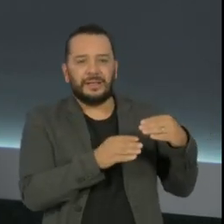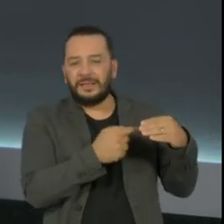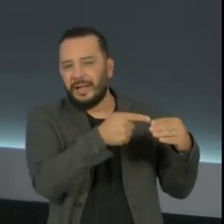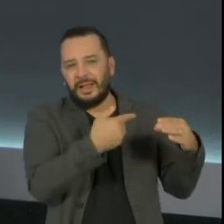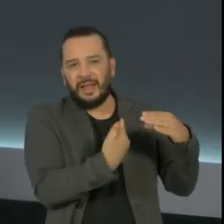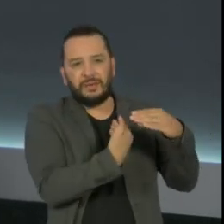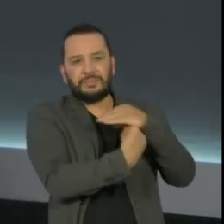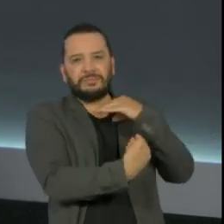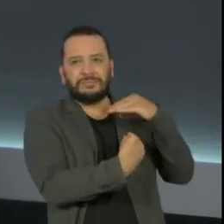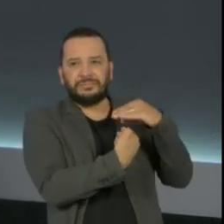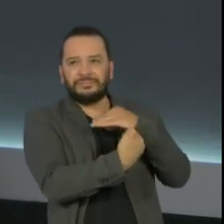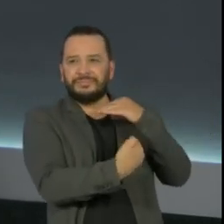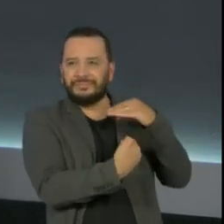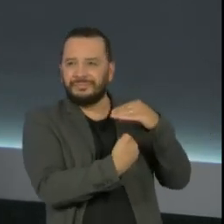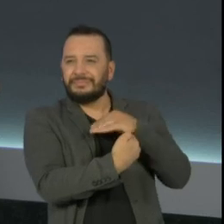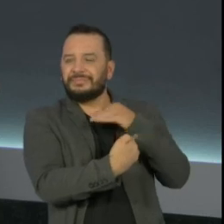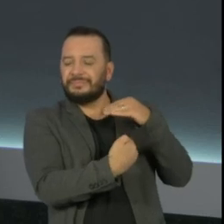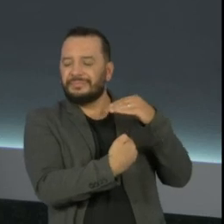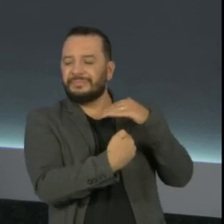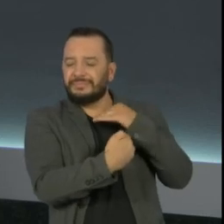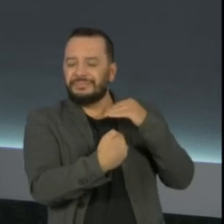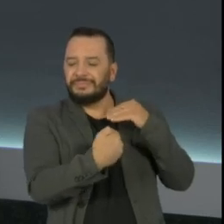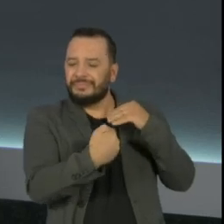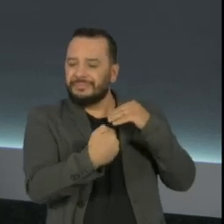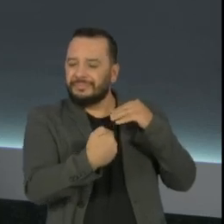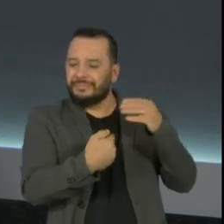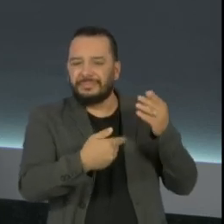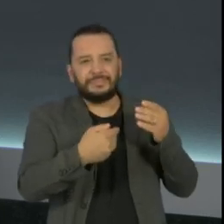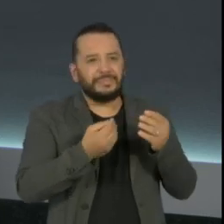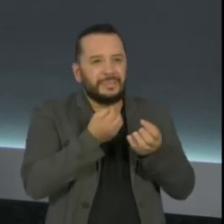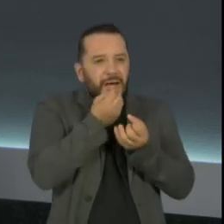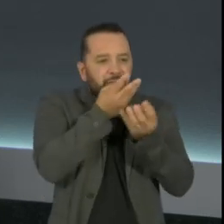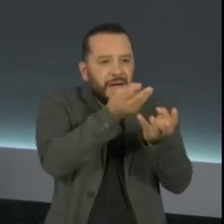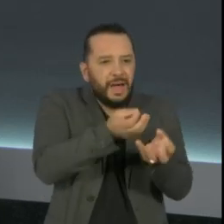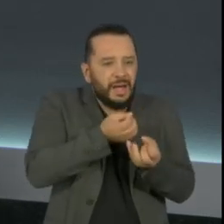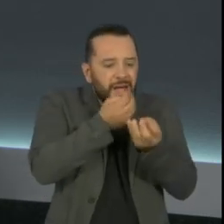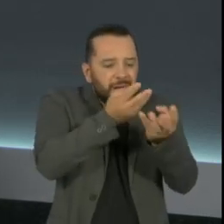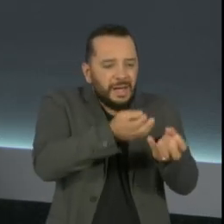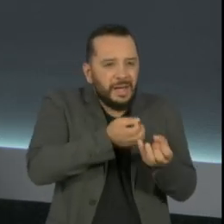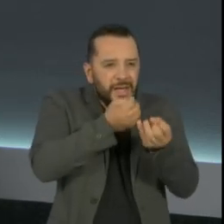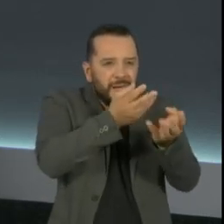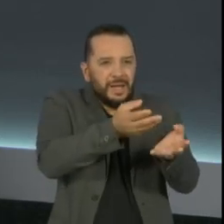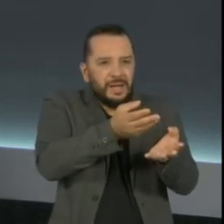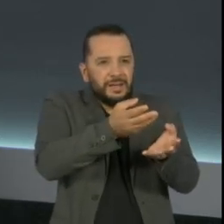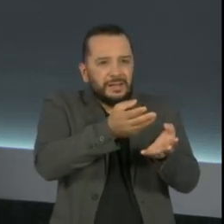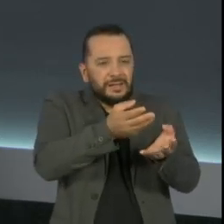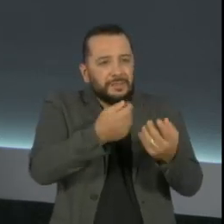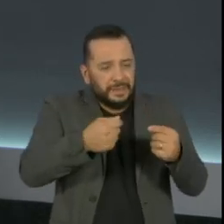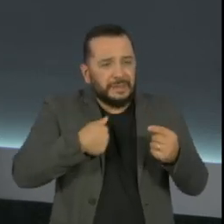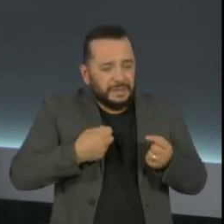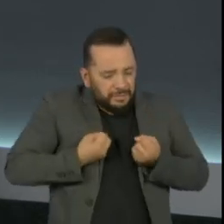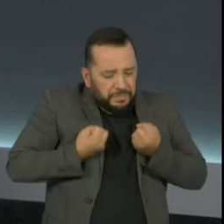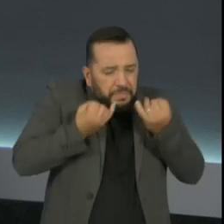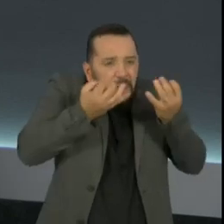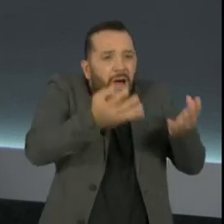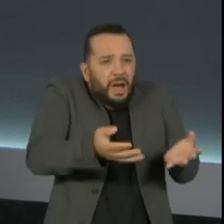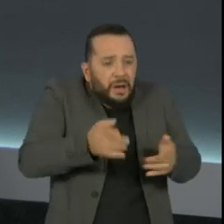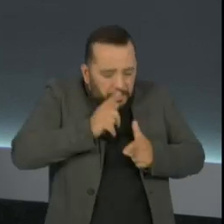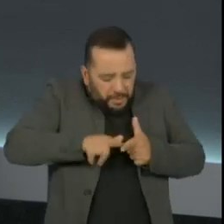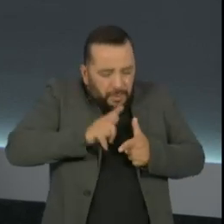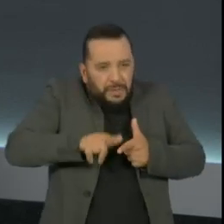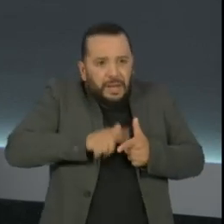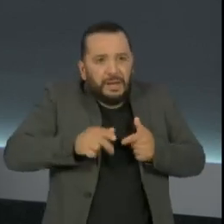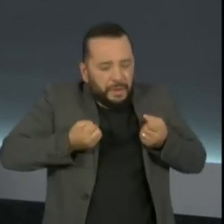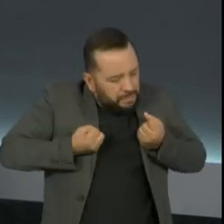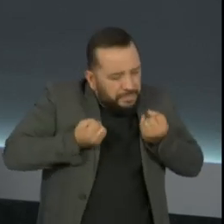com a gente mesmo. E um risco é negar. Quando a gente nega, a gente não supera. Se a gente não negar esses problemas que a gente está